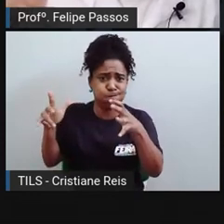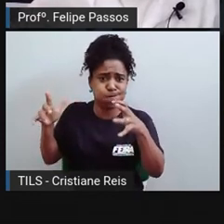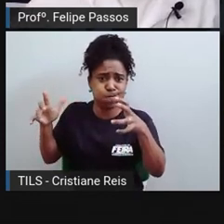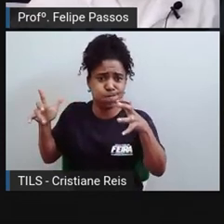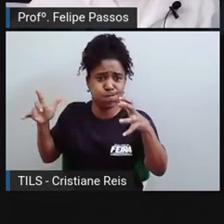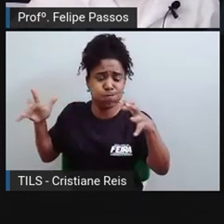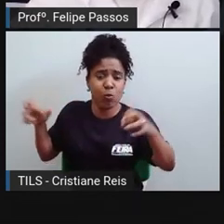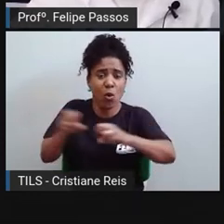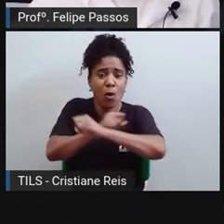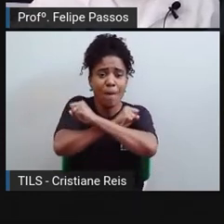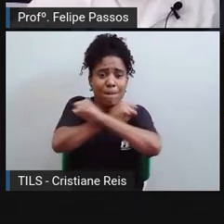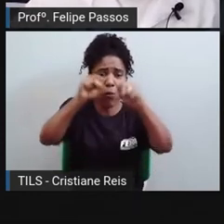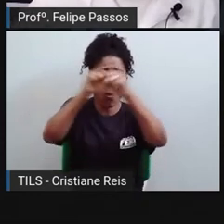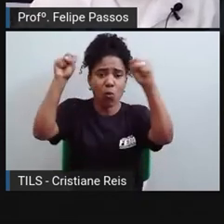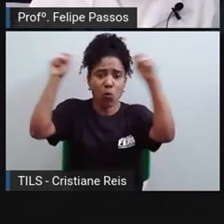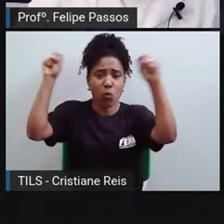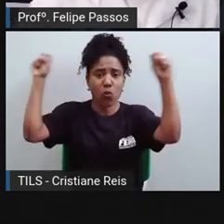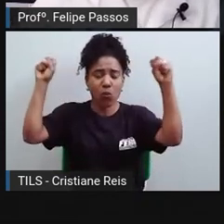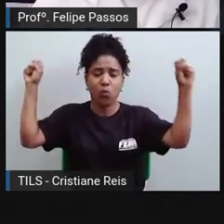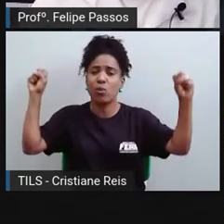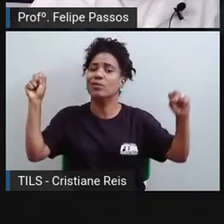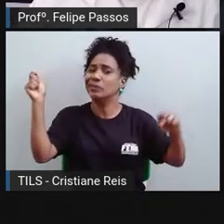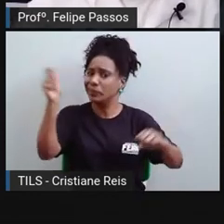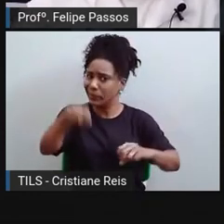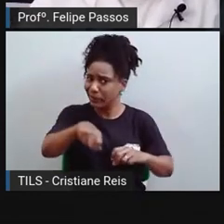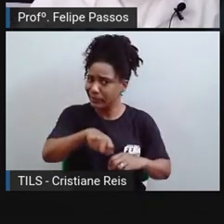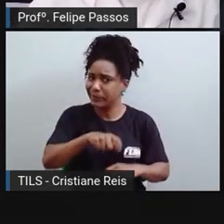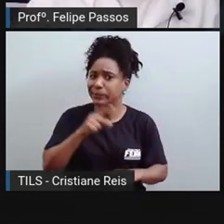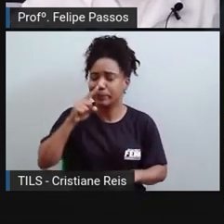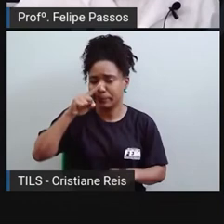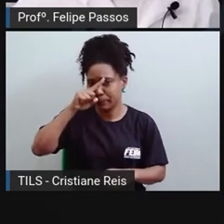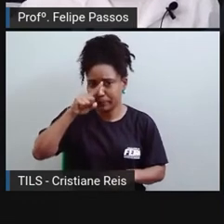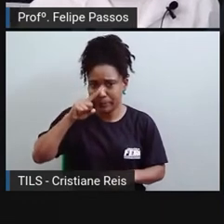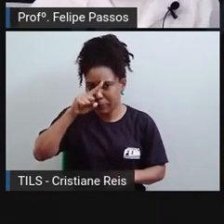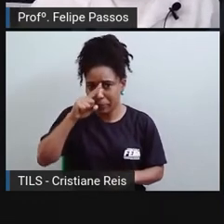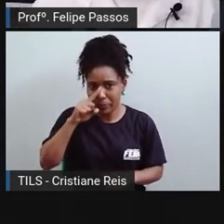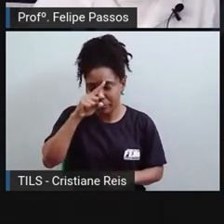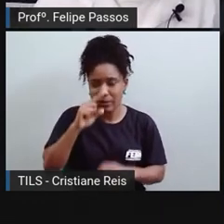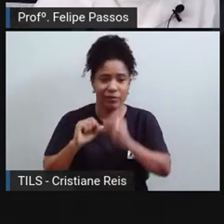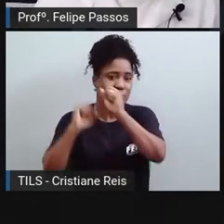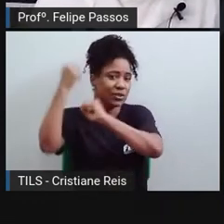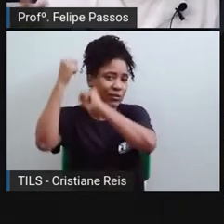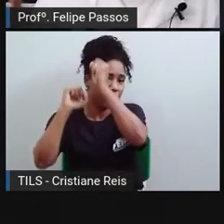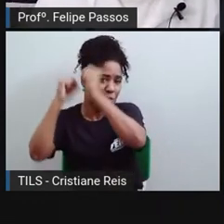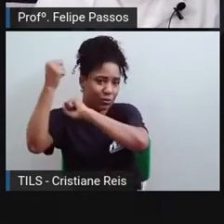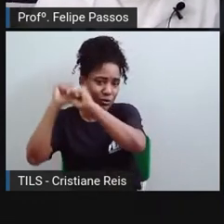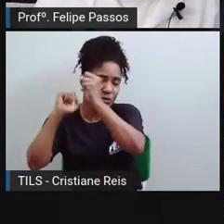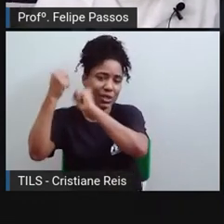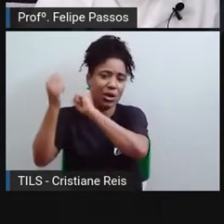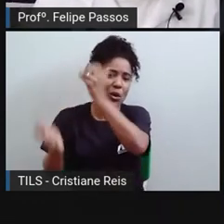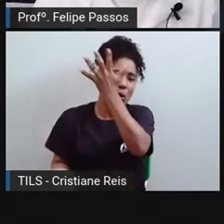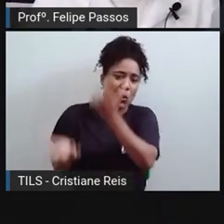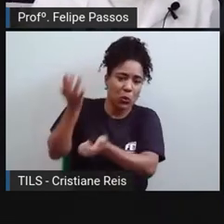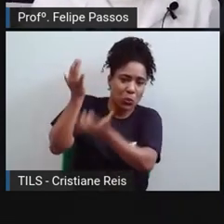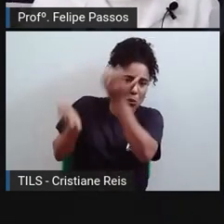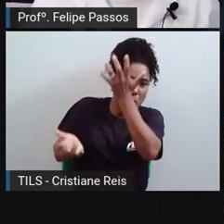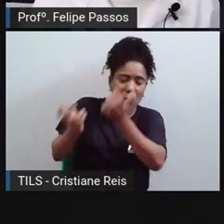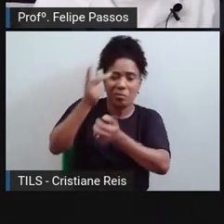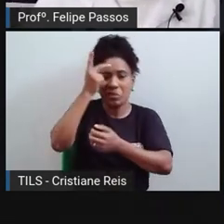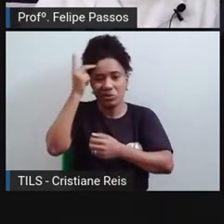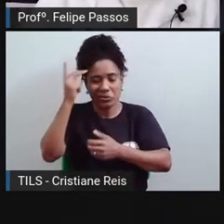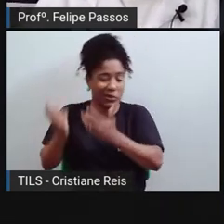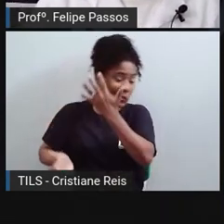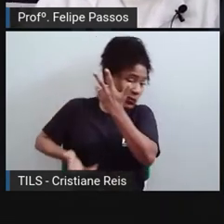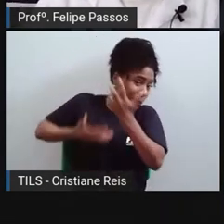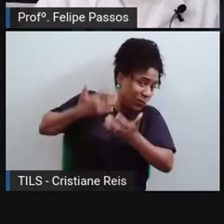Às vezes, um acidente numa indústria pode ser só um pequeno incêndio, uma pessoa que se machucou. Um acidente numa usina nuclear